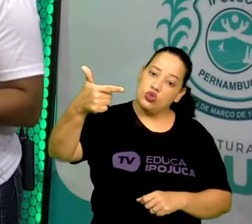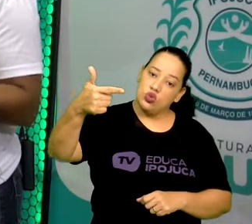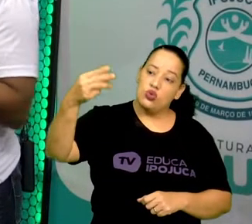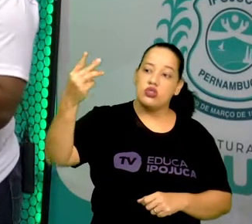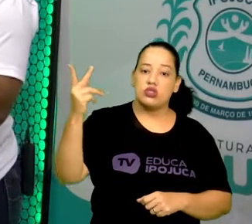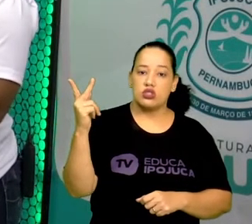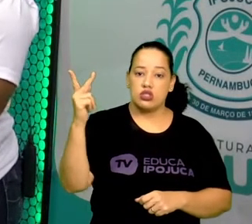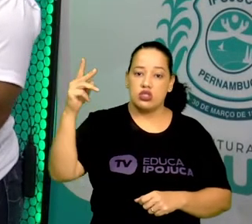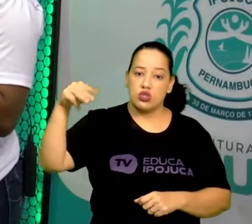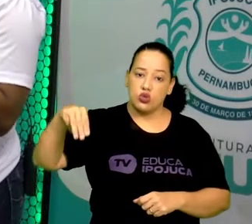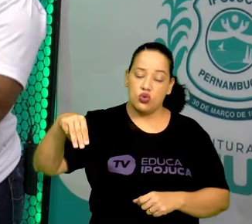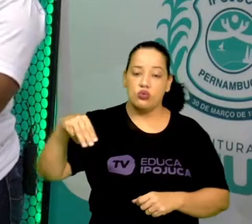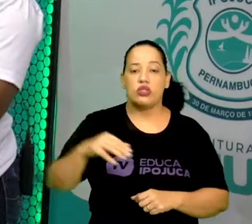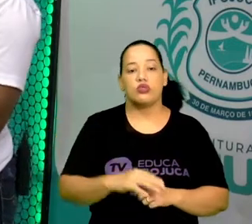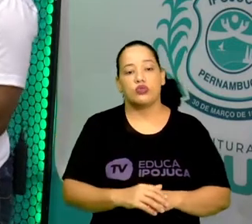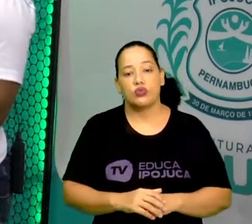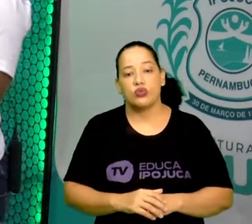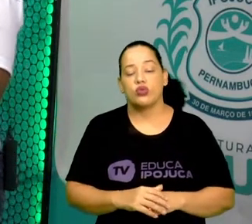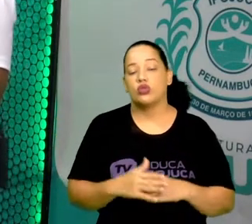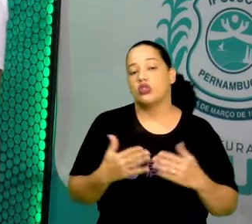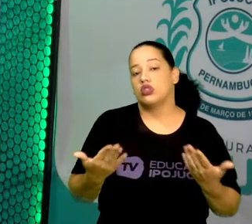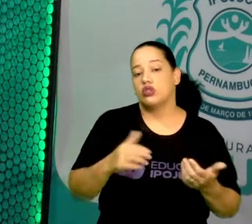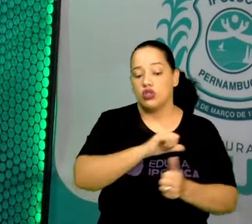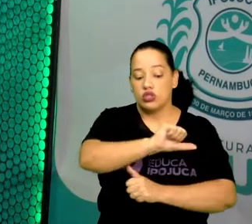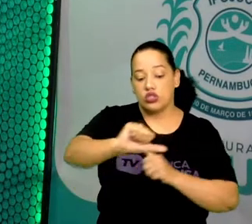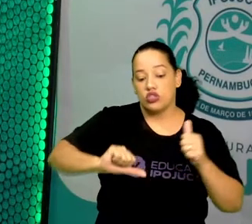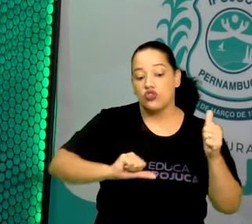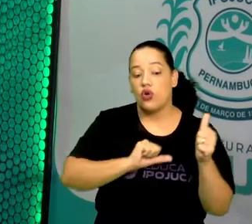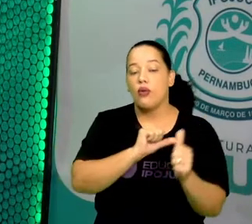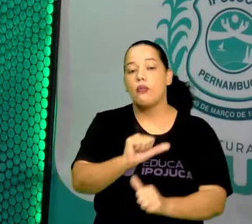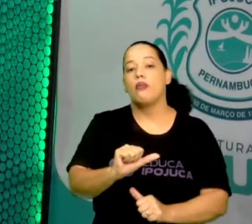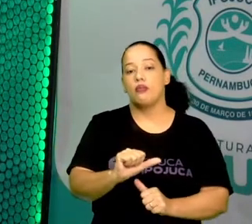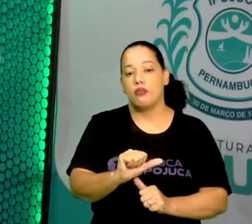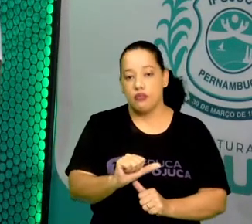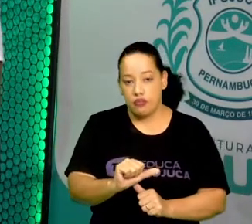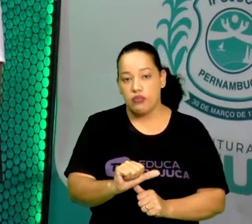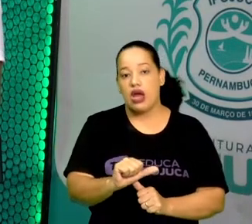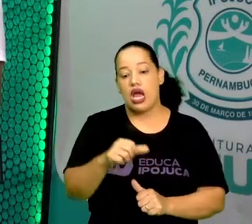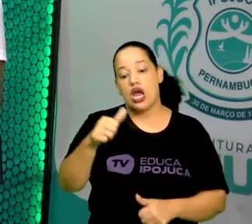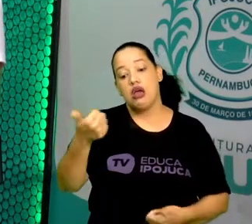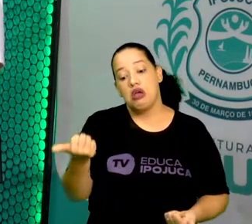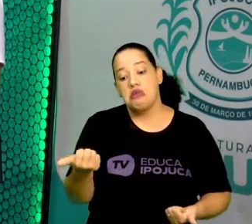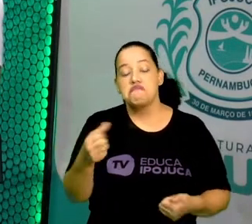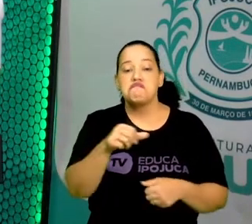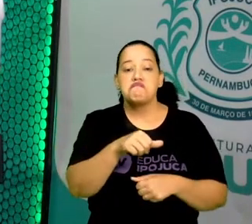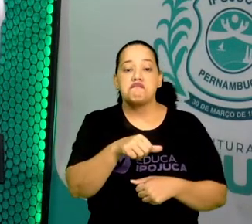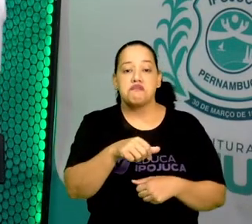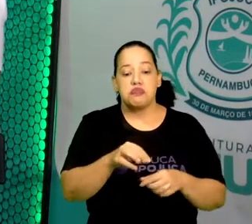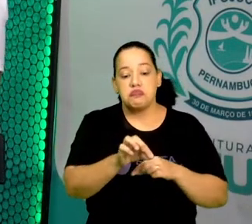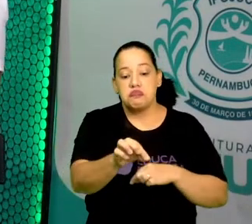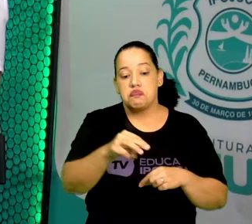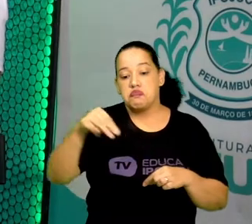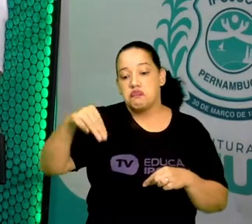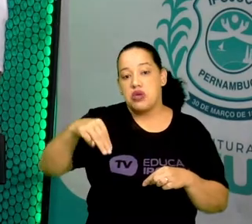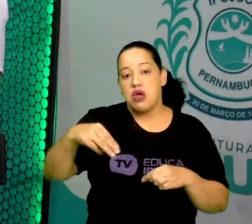Mas eu quero agora que transforme esse quilômetro, ou essa medida, em metros. Como ficará?